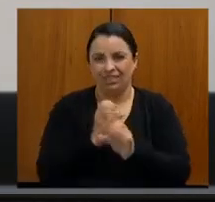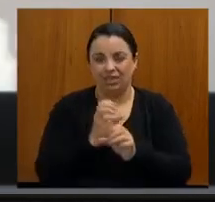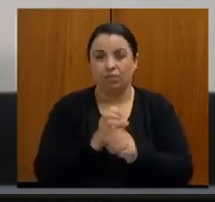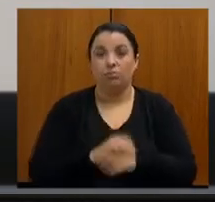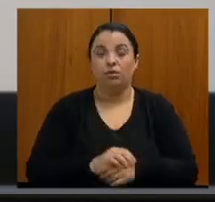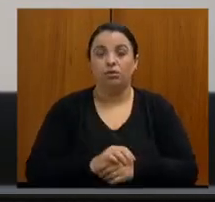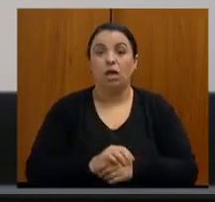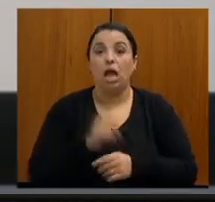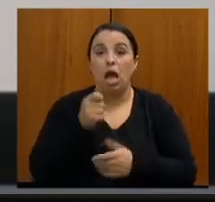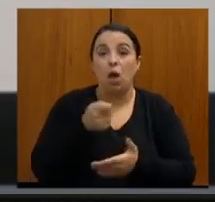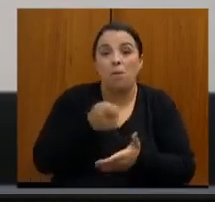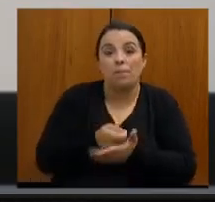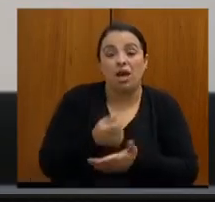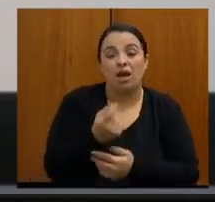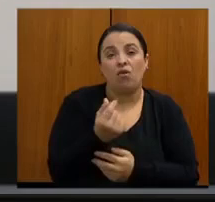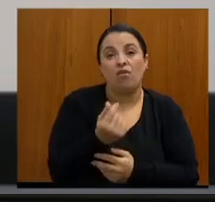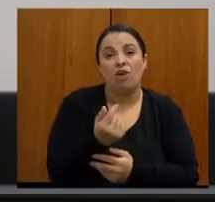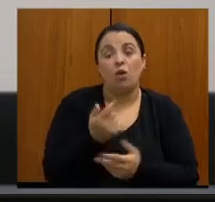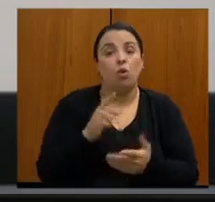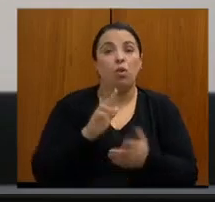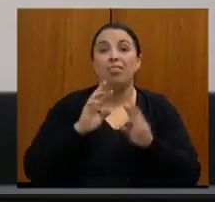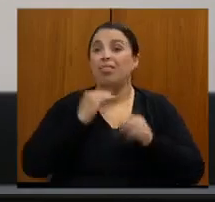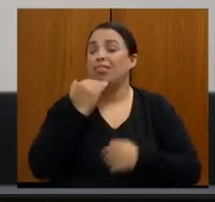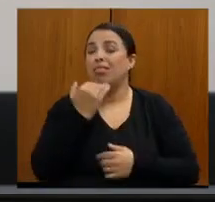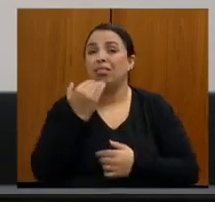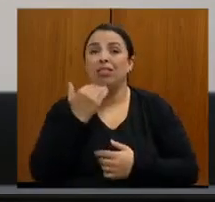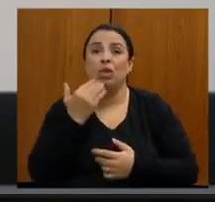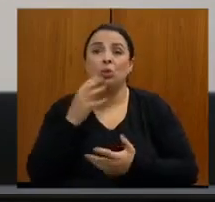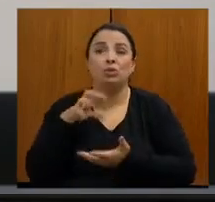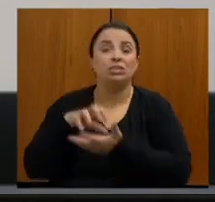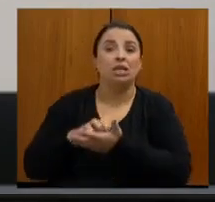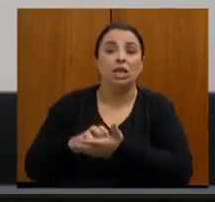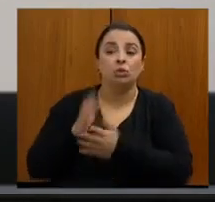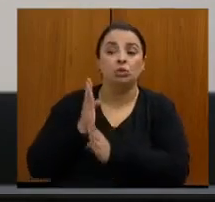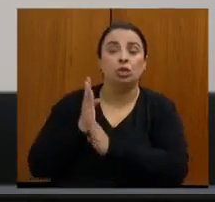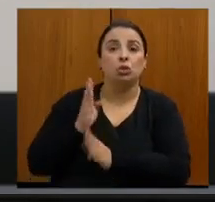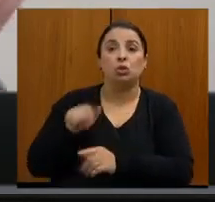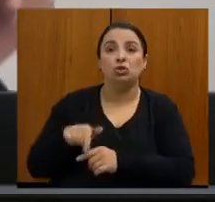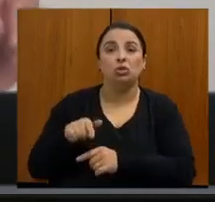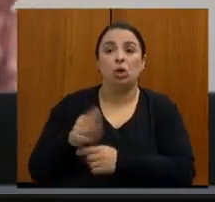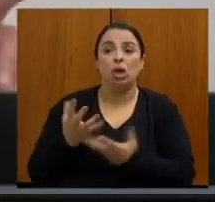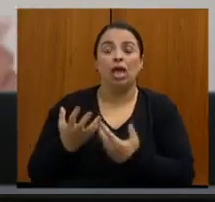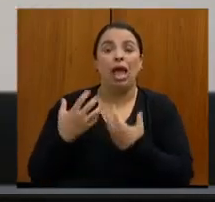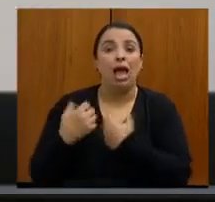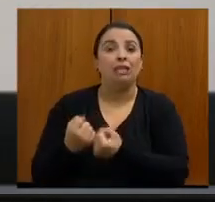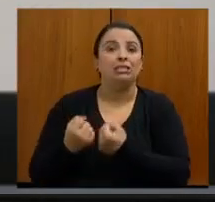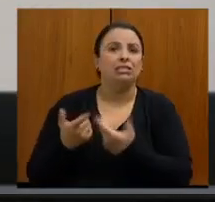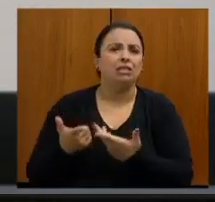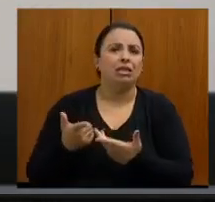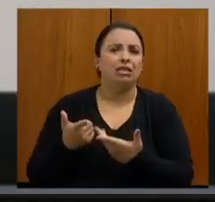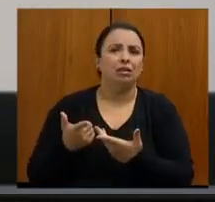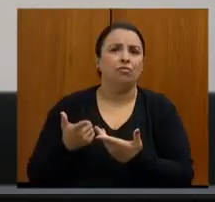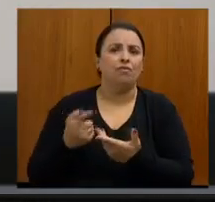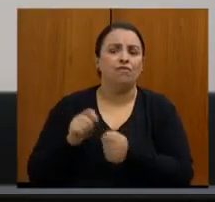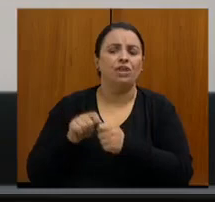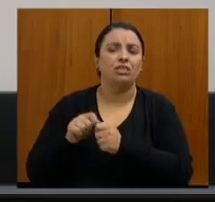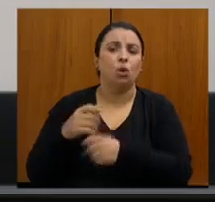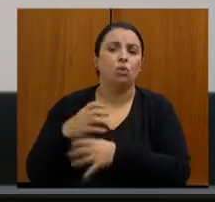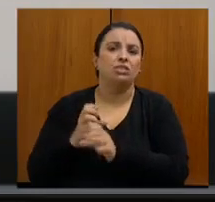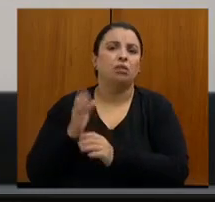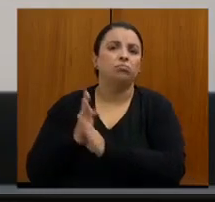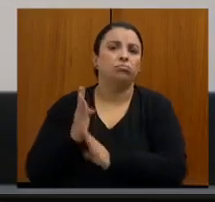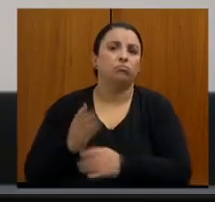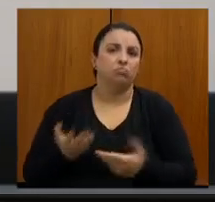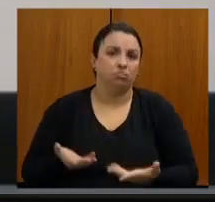biópsia, não tem nenhum centro diagnóstico que vai realizar essas biópsias. E o CEAI, que nós temos visto ali, nós temos diversos